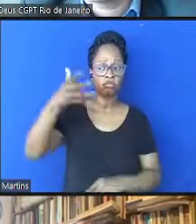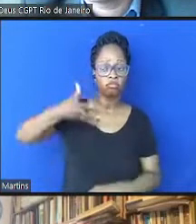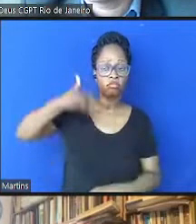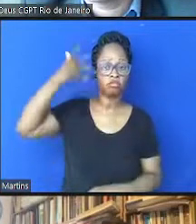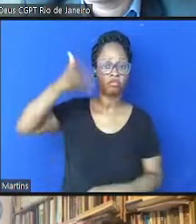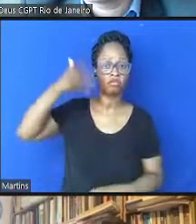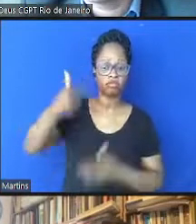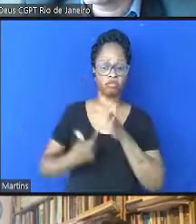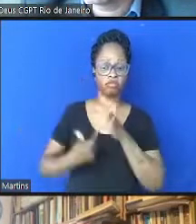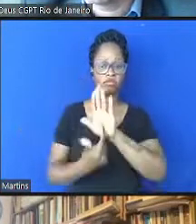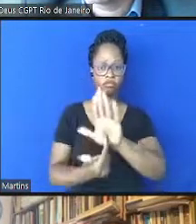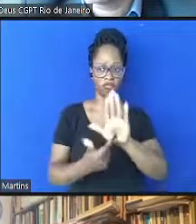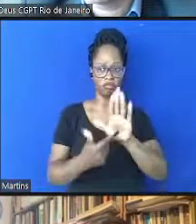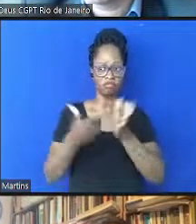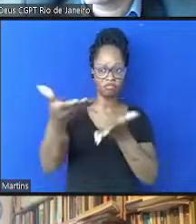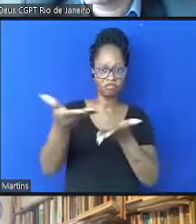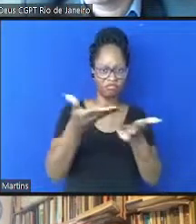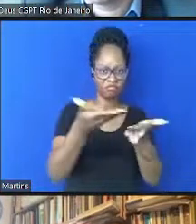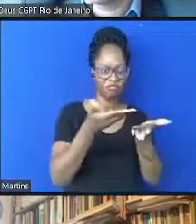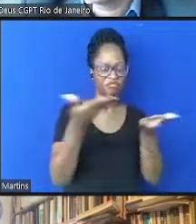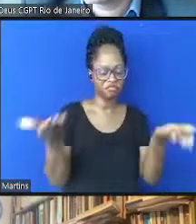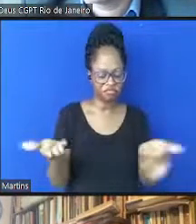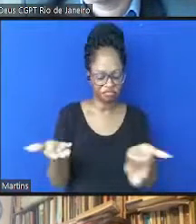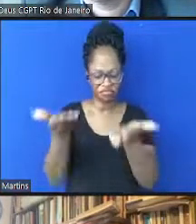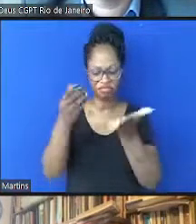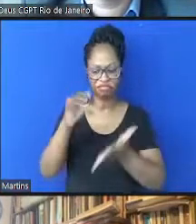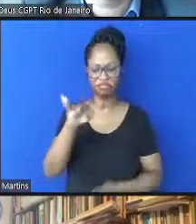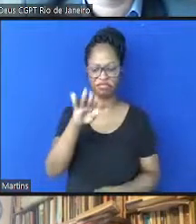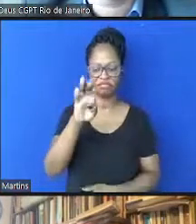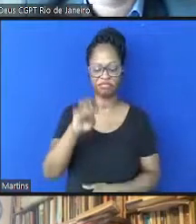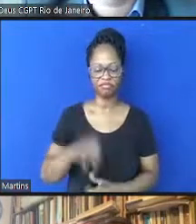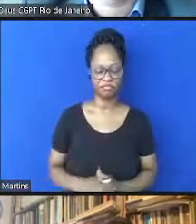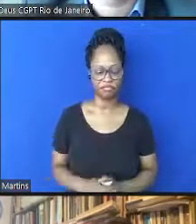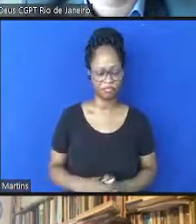apresentação dos convidados. com a palavra, Jorge Magalhães.